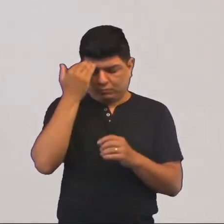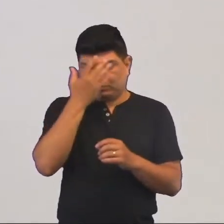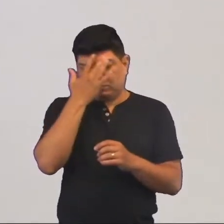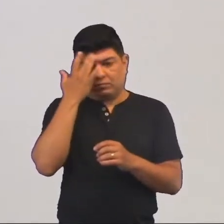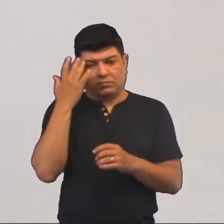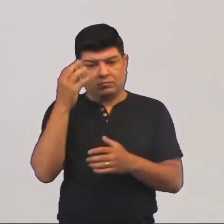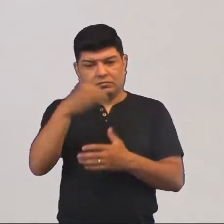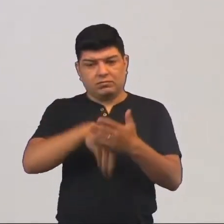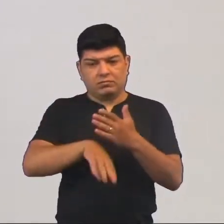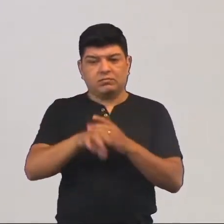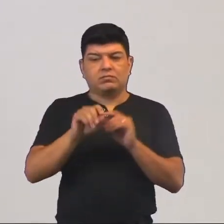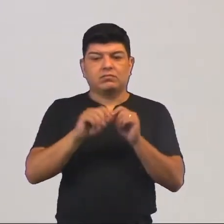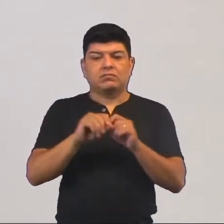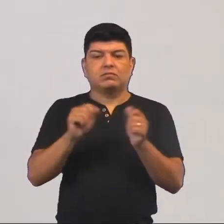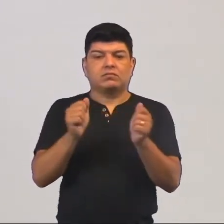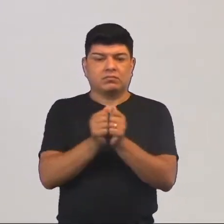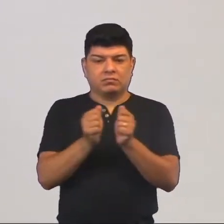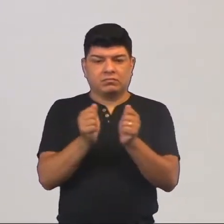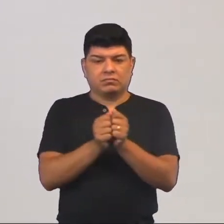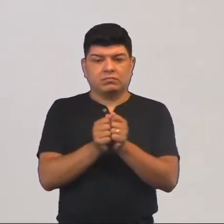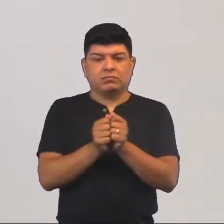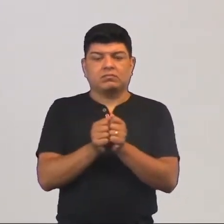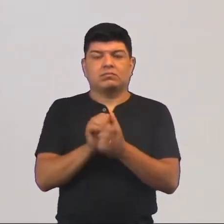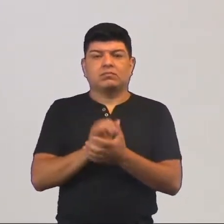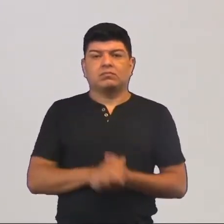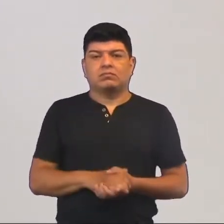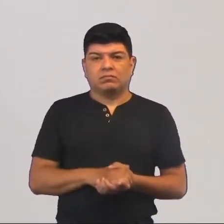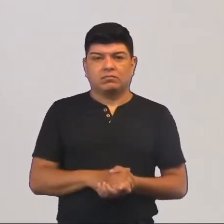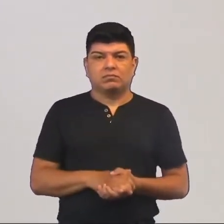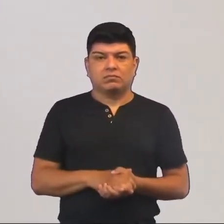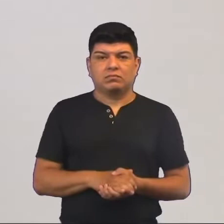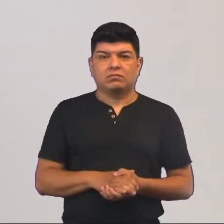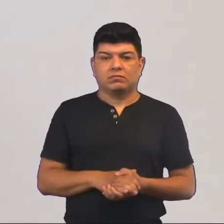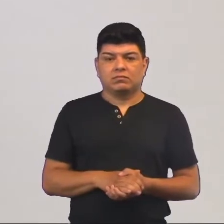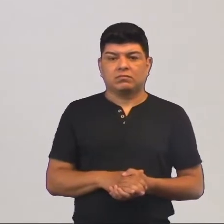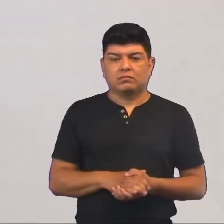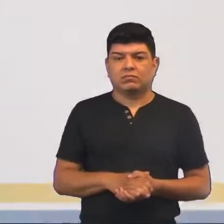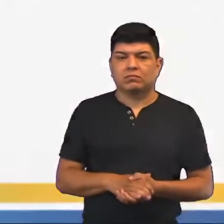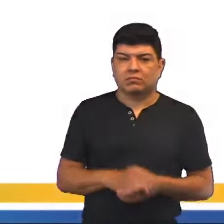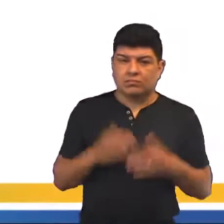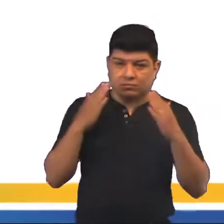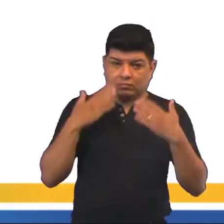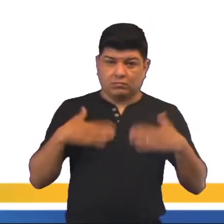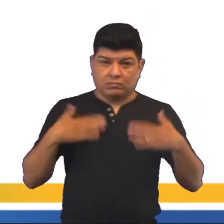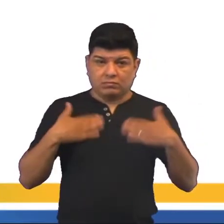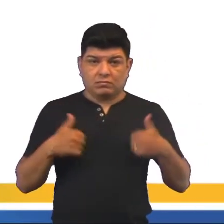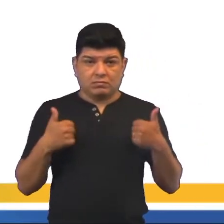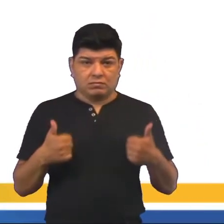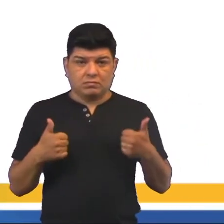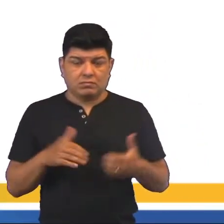do público dentro da peça faz parte do cenário, certo? Tranquilo até aí?